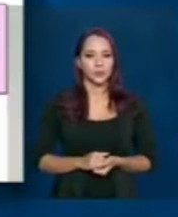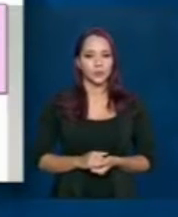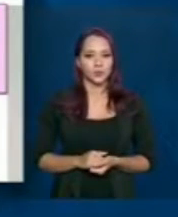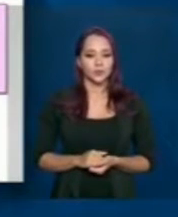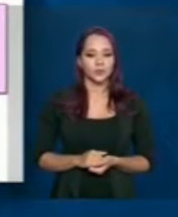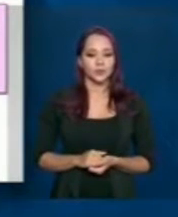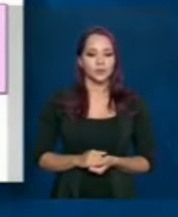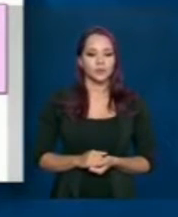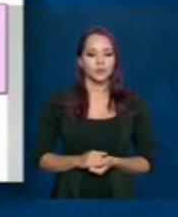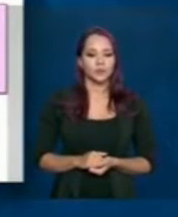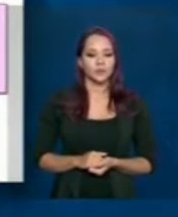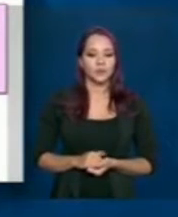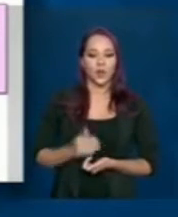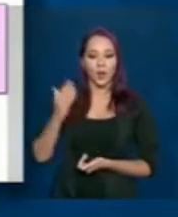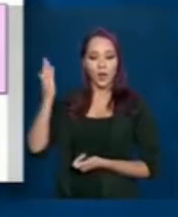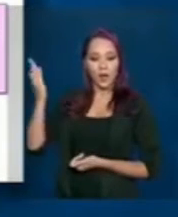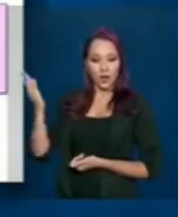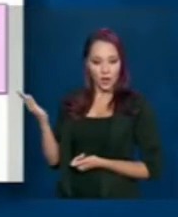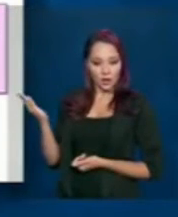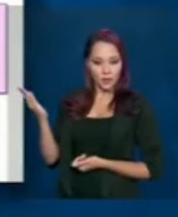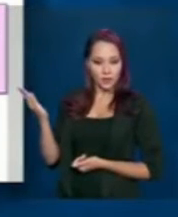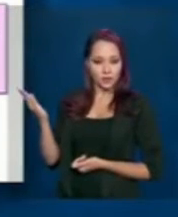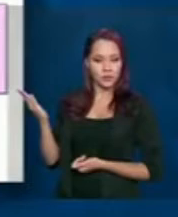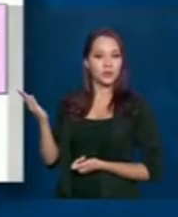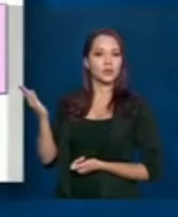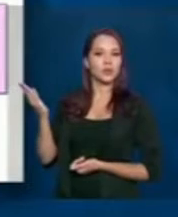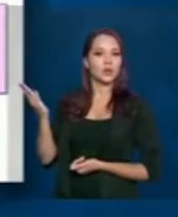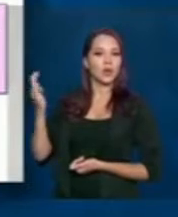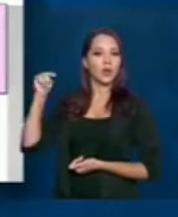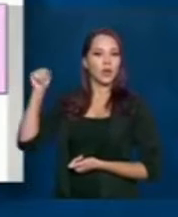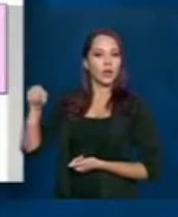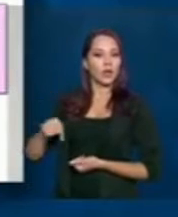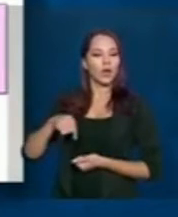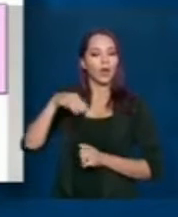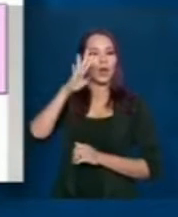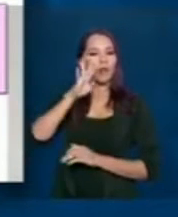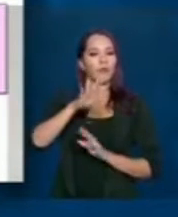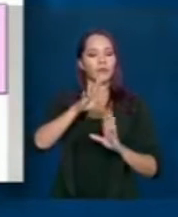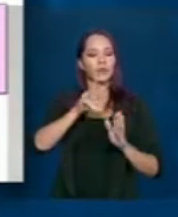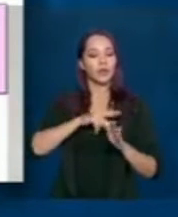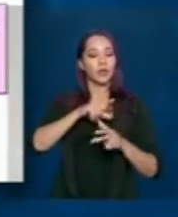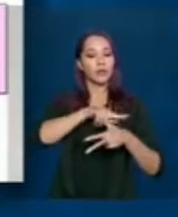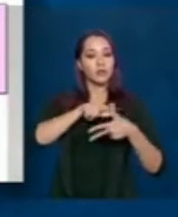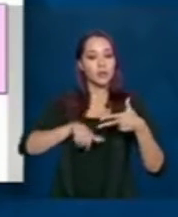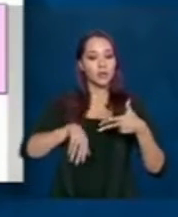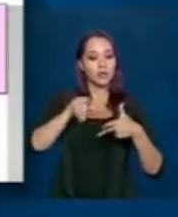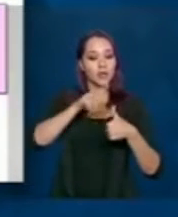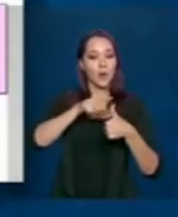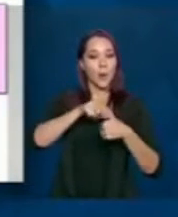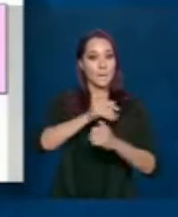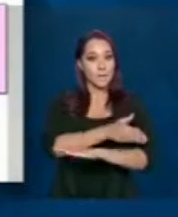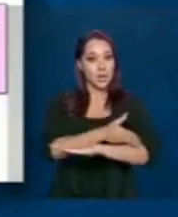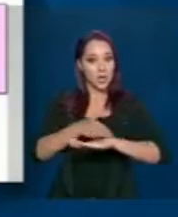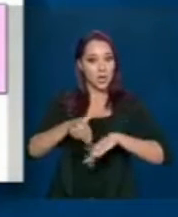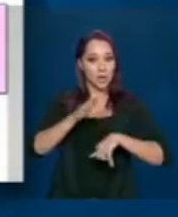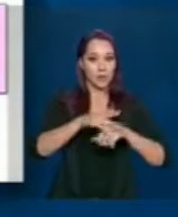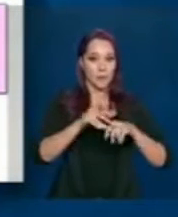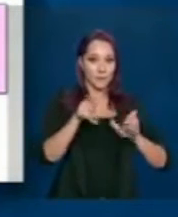Próximo. Esse formulário é formado por três vias, uma branca, que fica com o familiar,